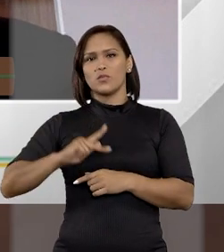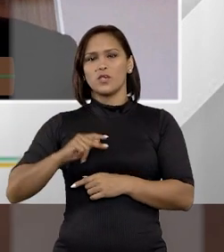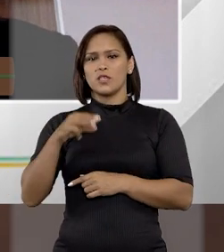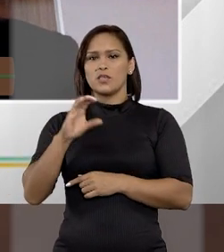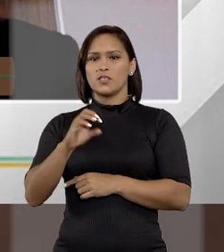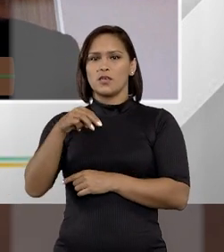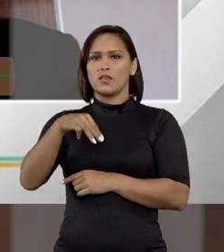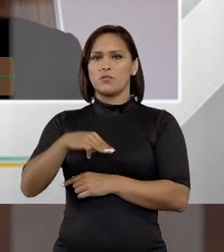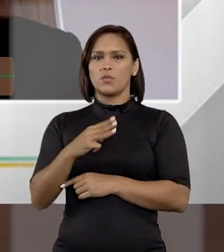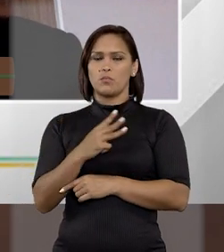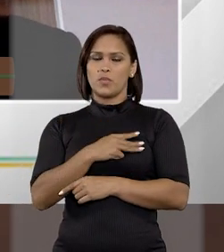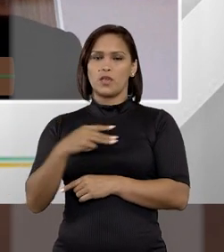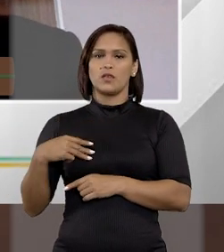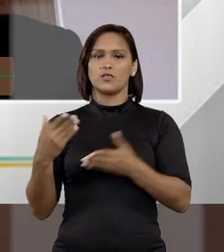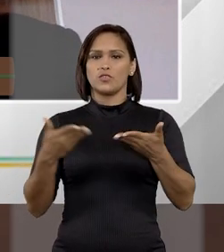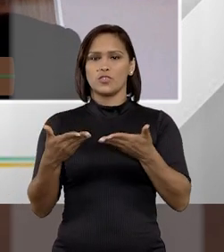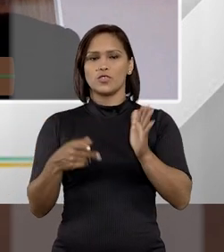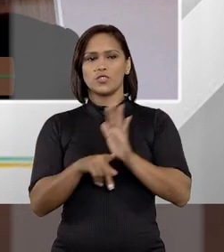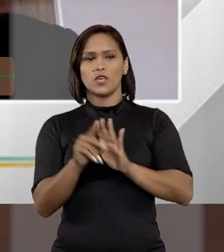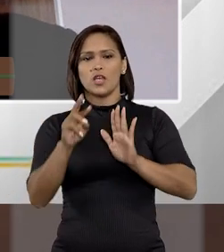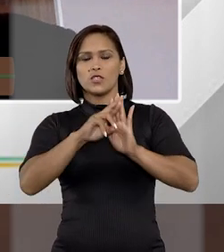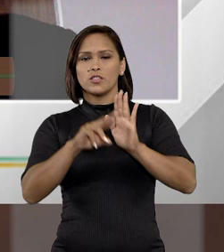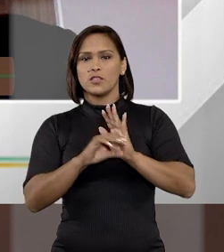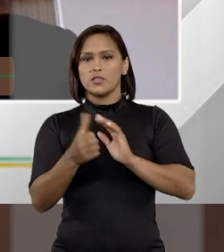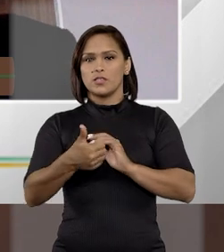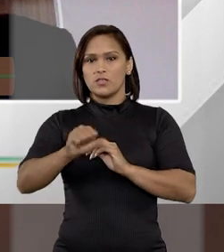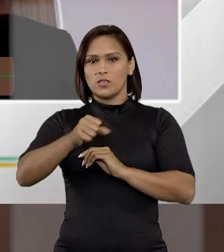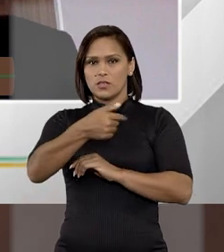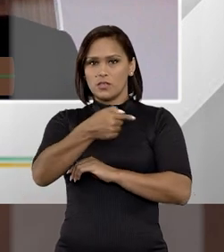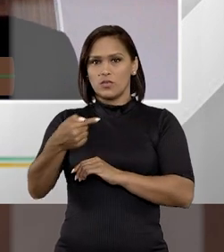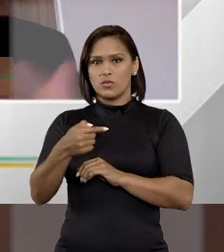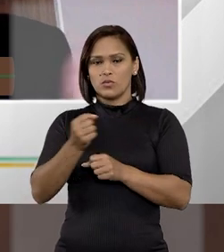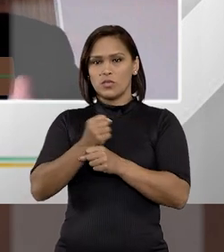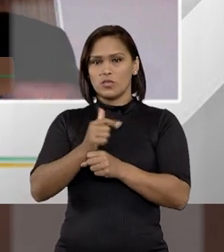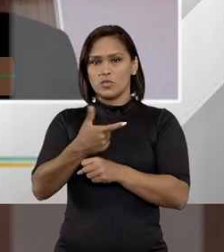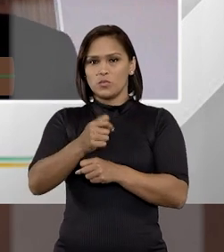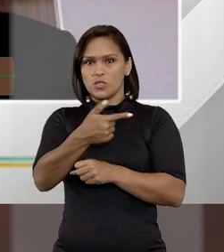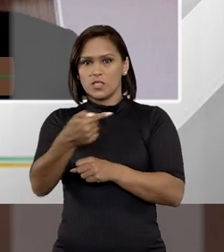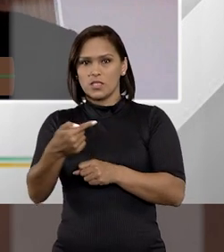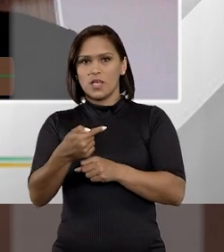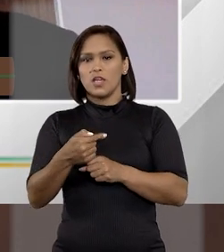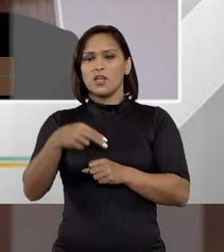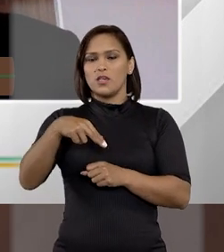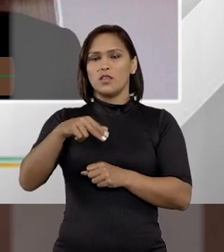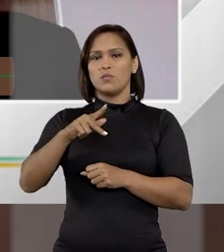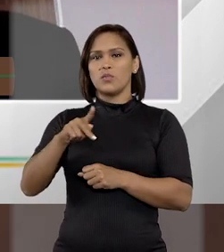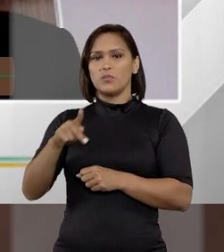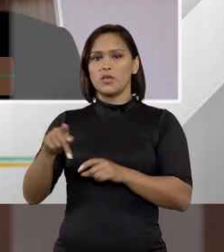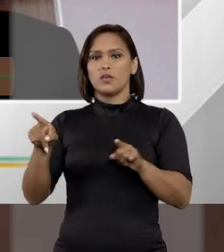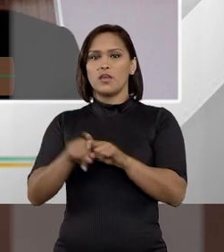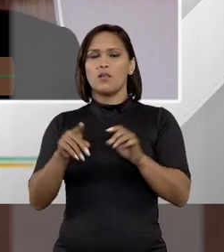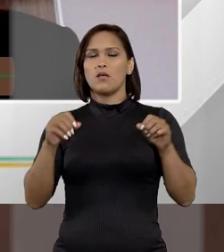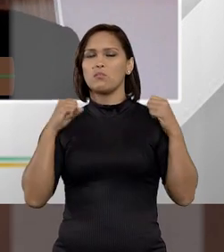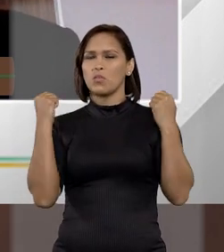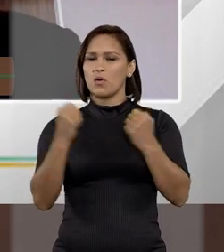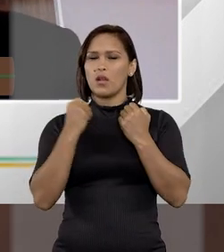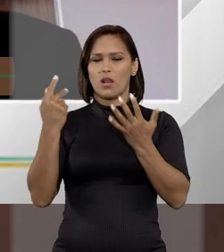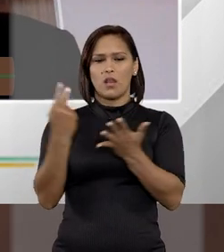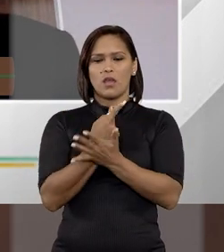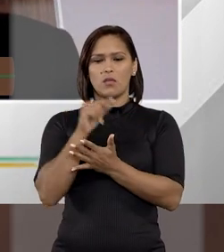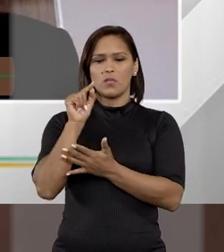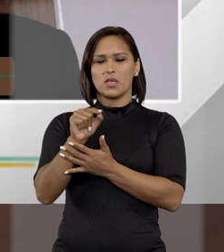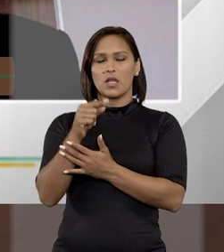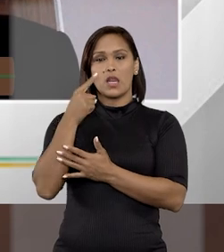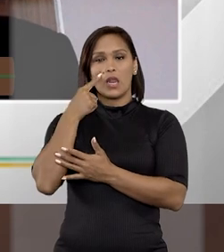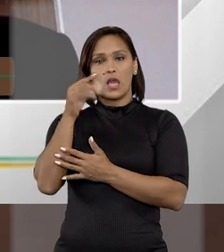Público. CNMP tinha uma resolução, a 181, 2017, que trouxe a figura do ANPP. E aí houve uma enorme polêmica na